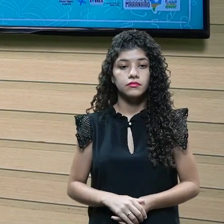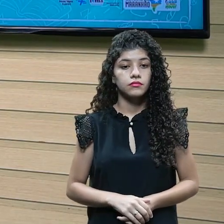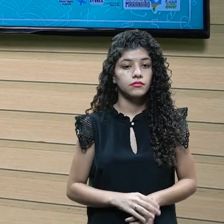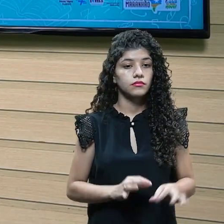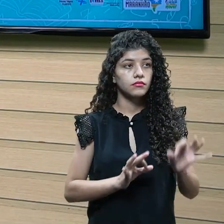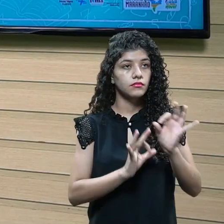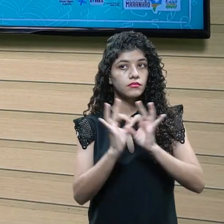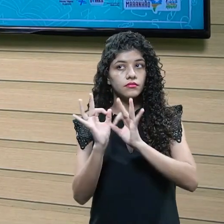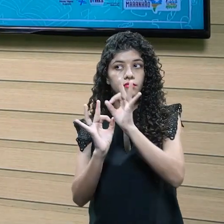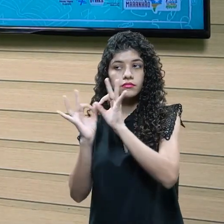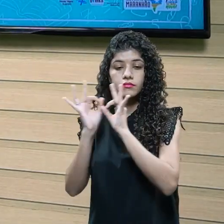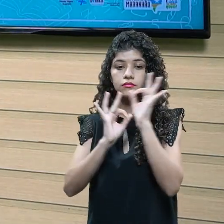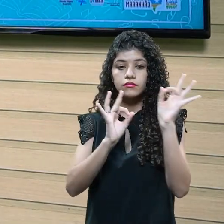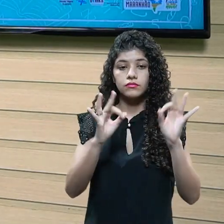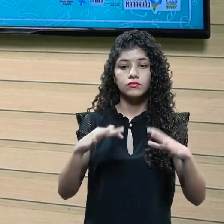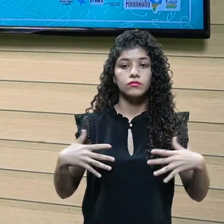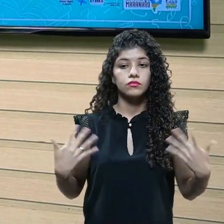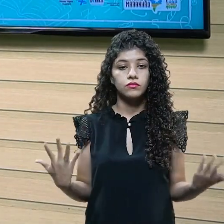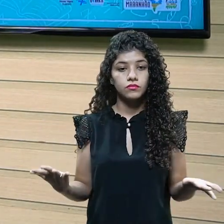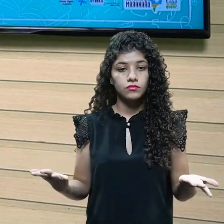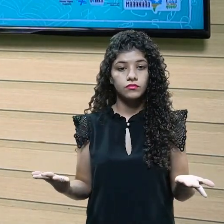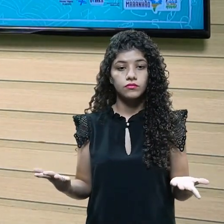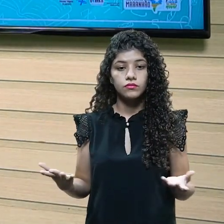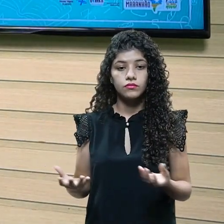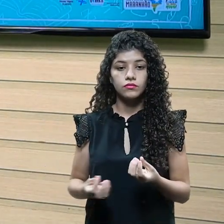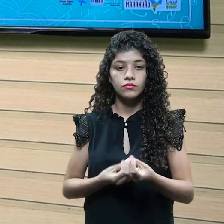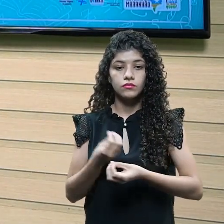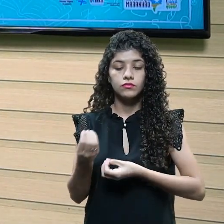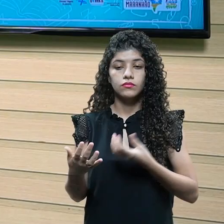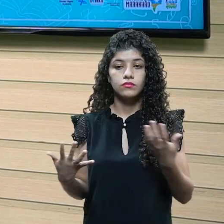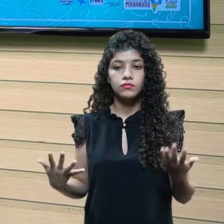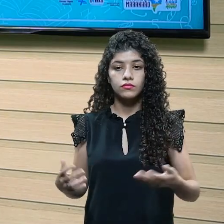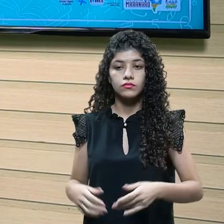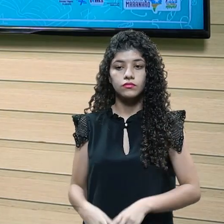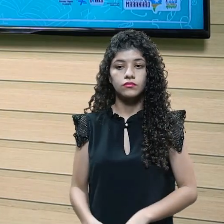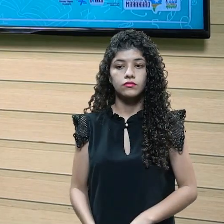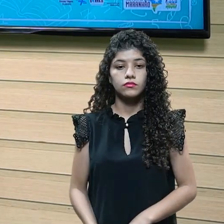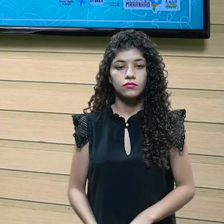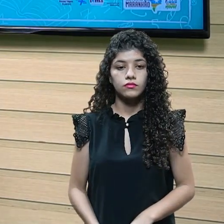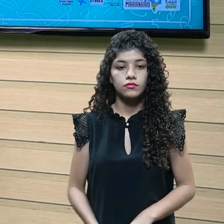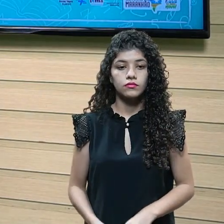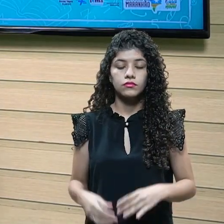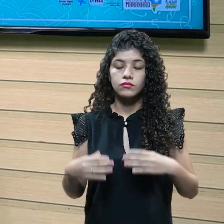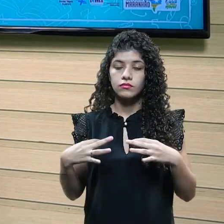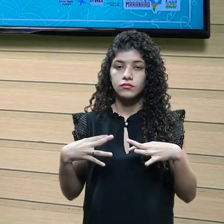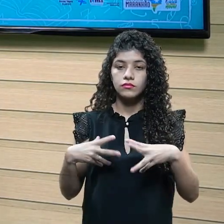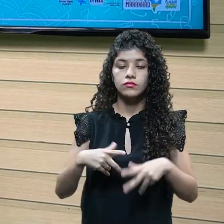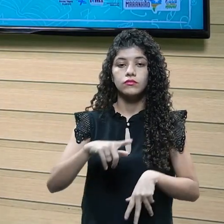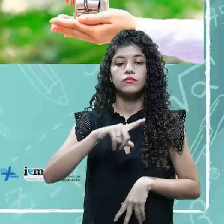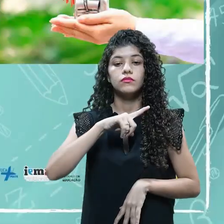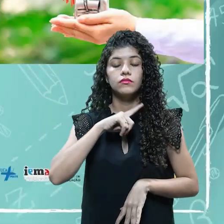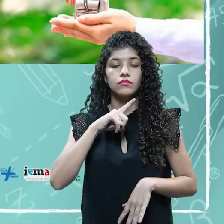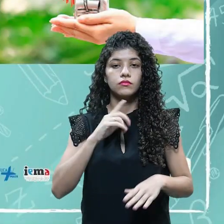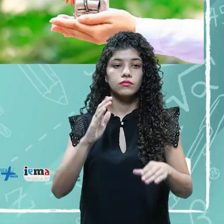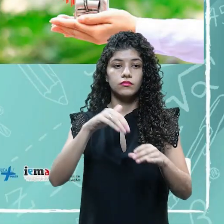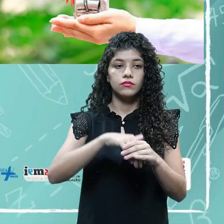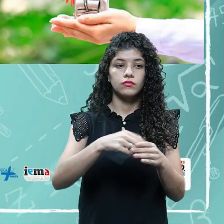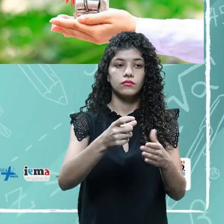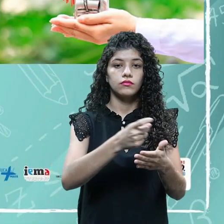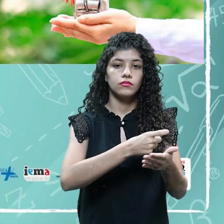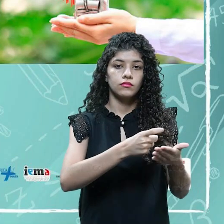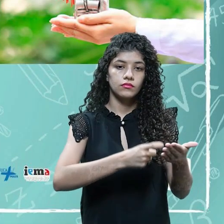decoração, como vai ser a decoração. Claro que em conjunto com todos, né? Então, tudo isso faz parte, né? De um